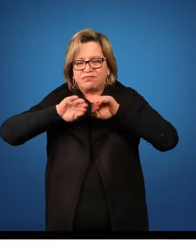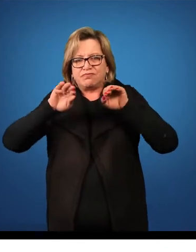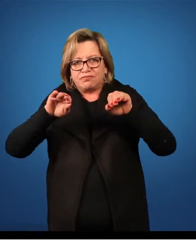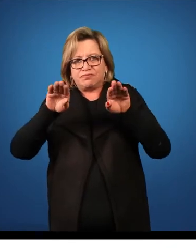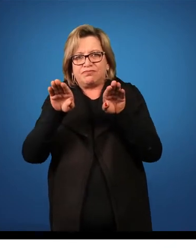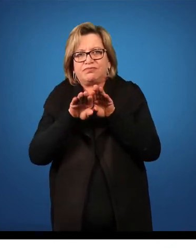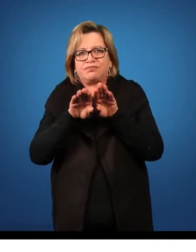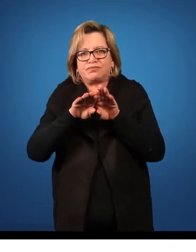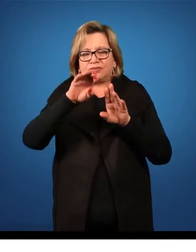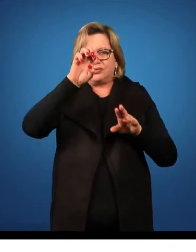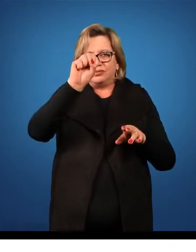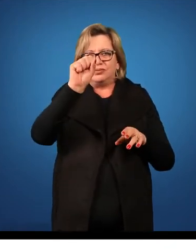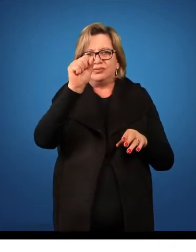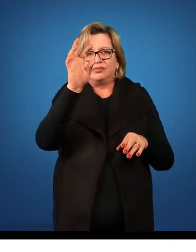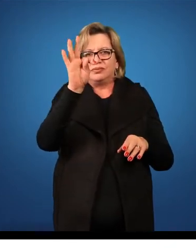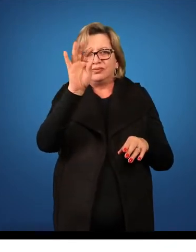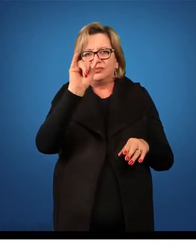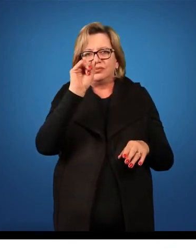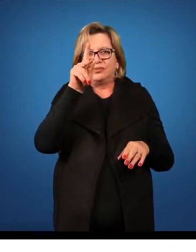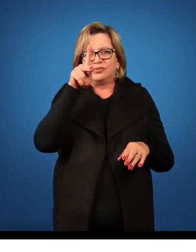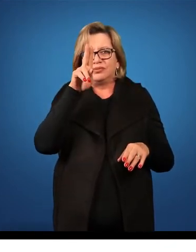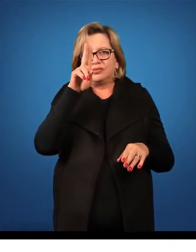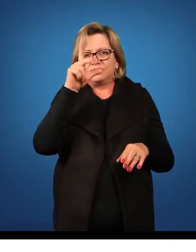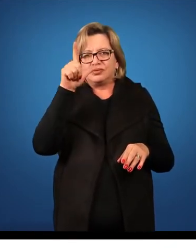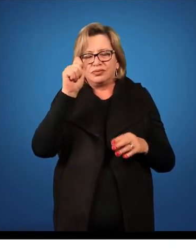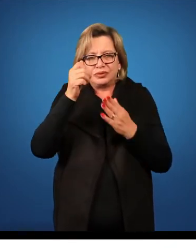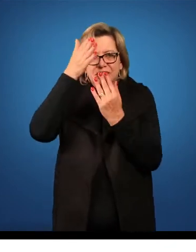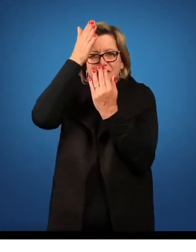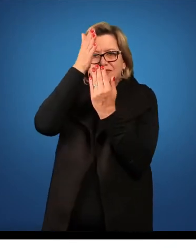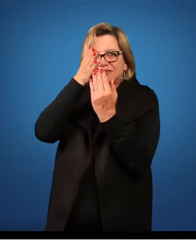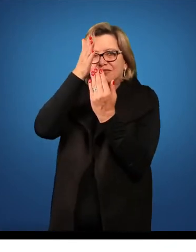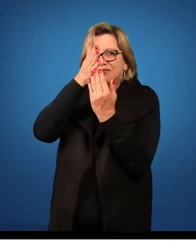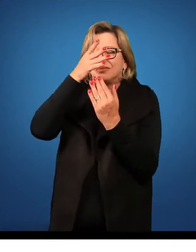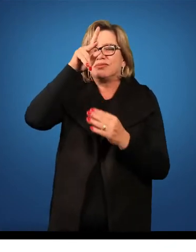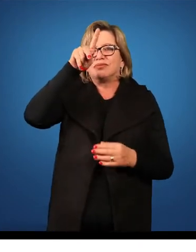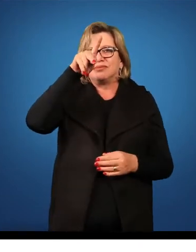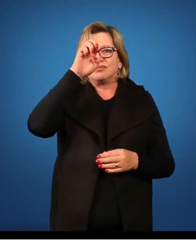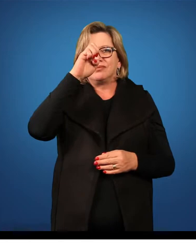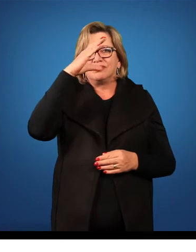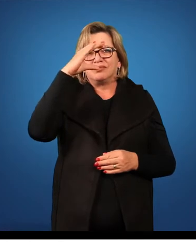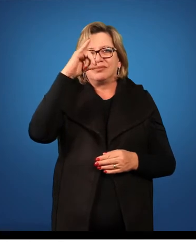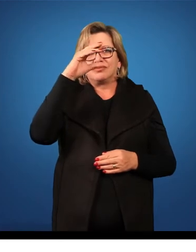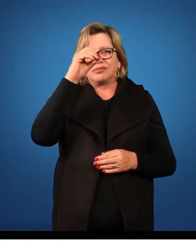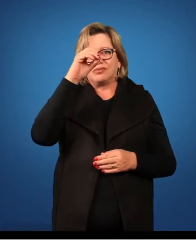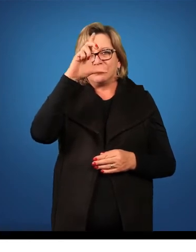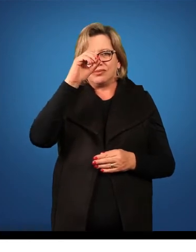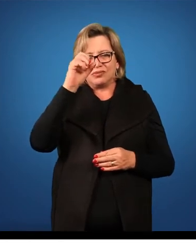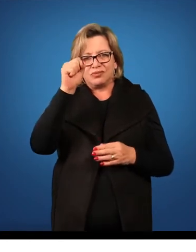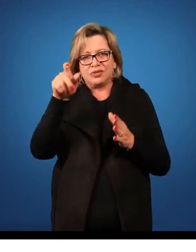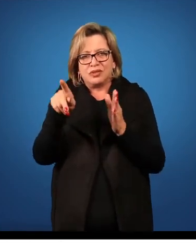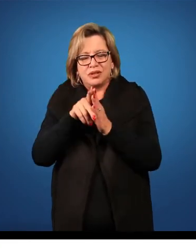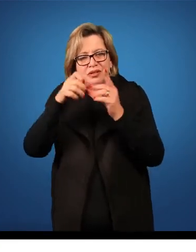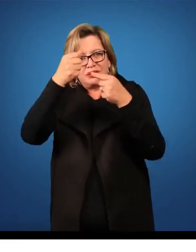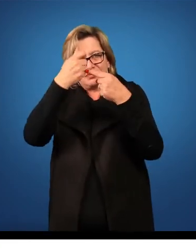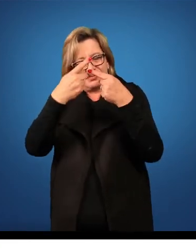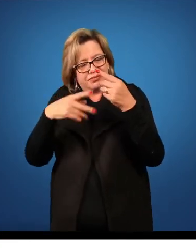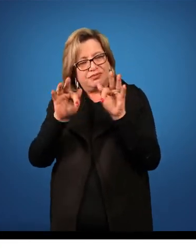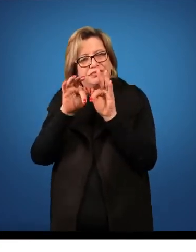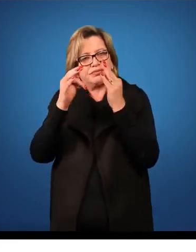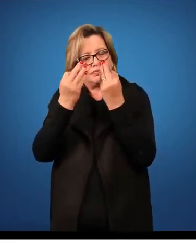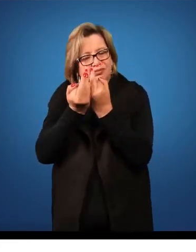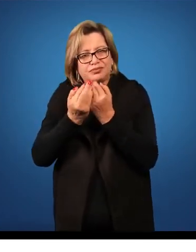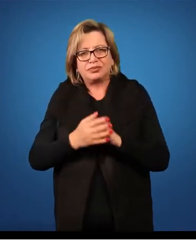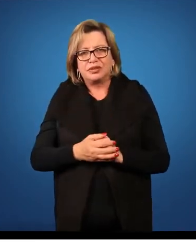as estípulas interpeciolares, entre os peciolos, que é característico dessa família. Reprodutivamente,